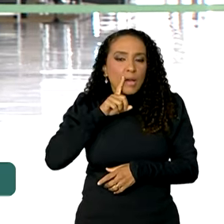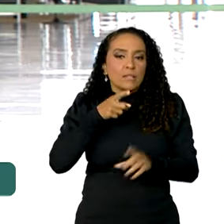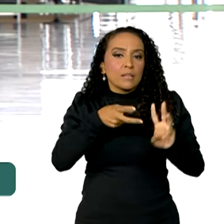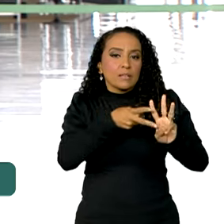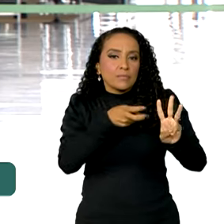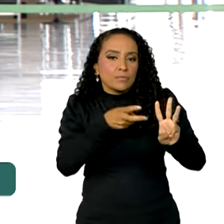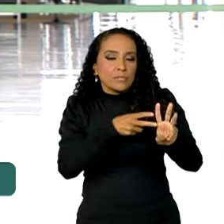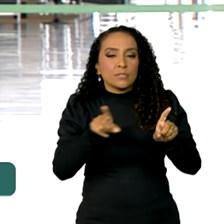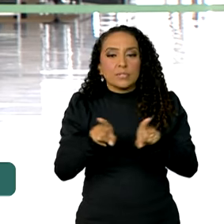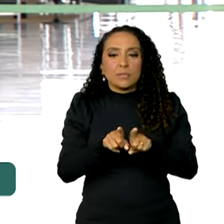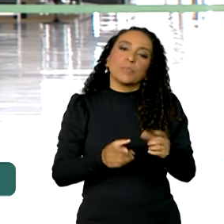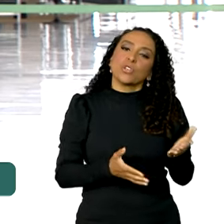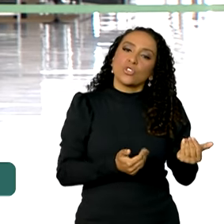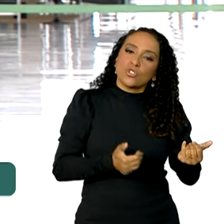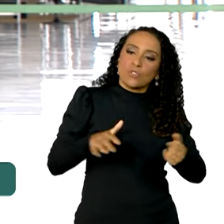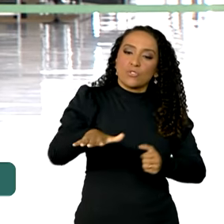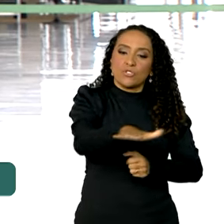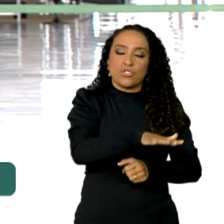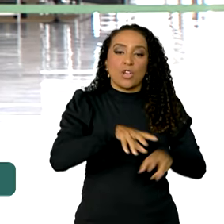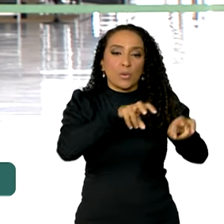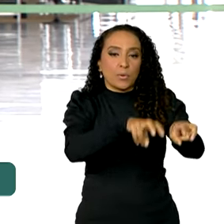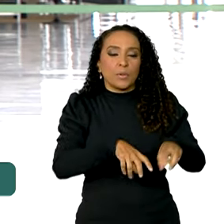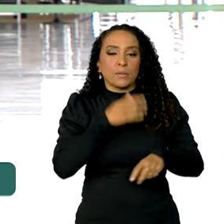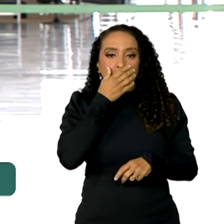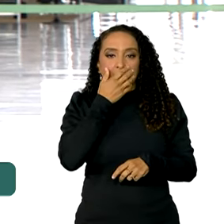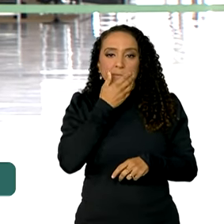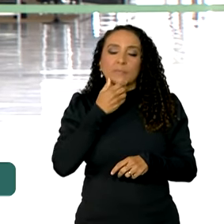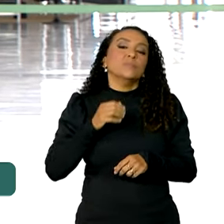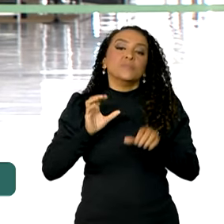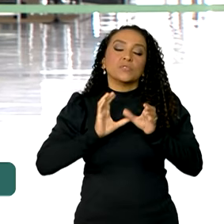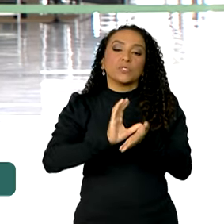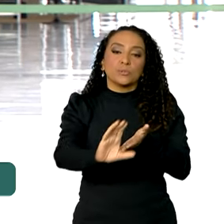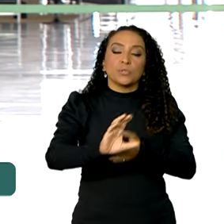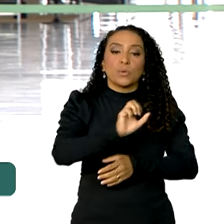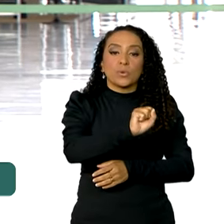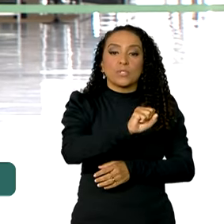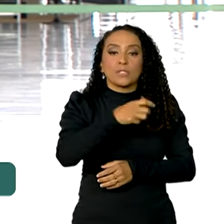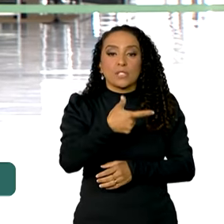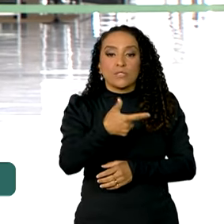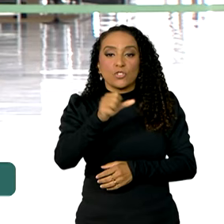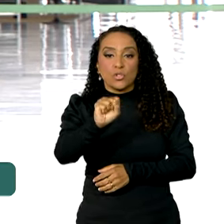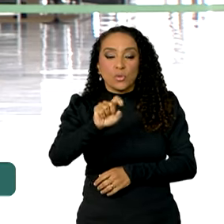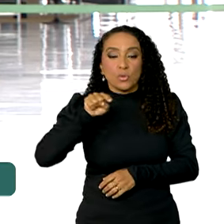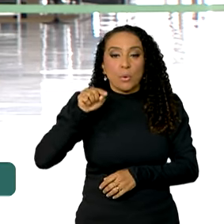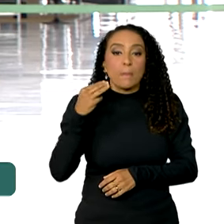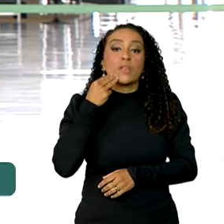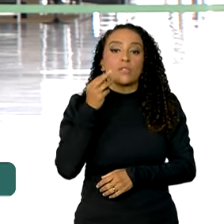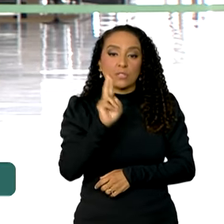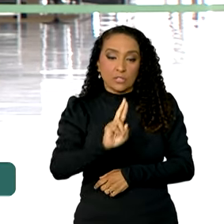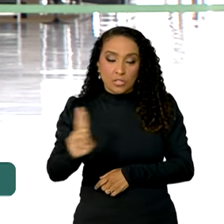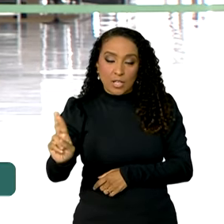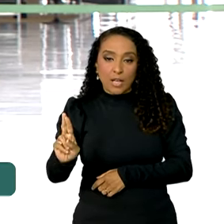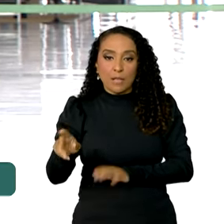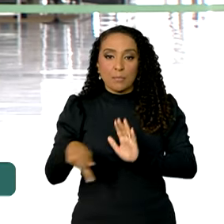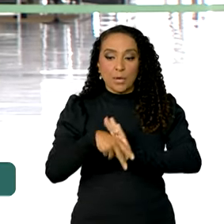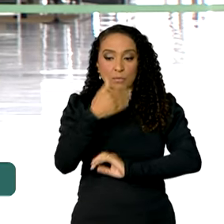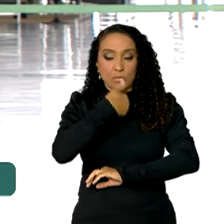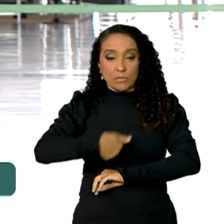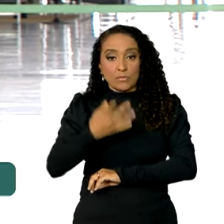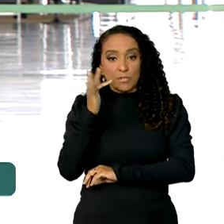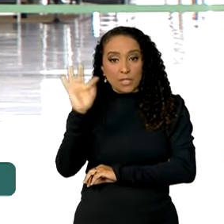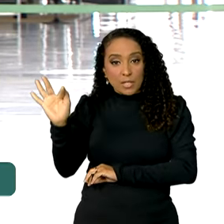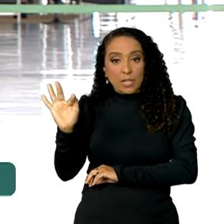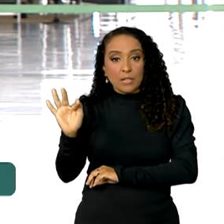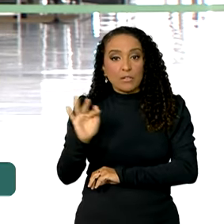indígenas e jovens de áreas rurais. Com investimento de R$ 828 milhões do governo federal,